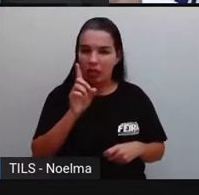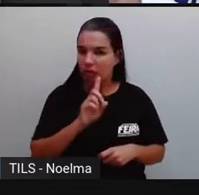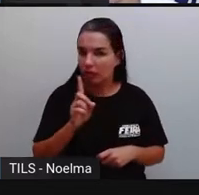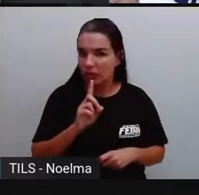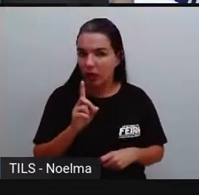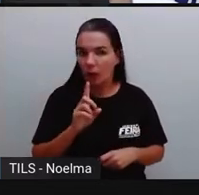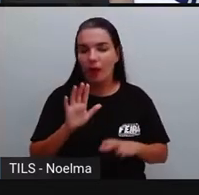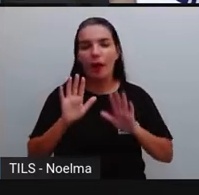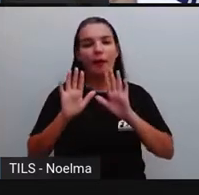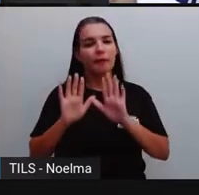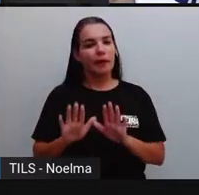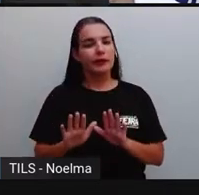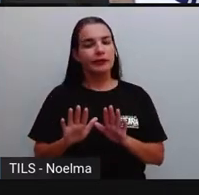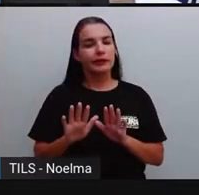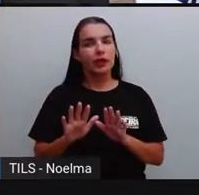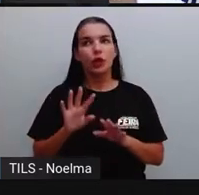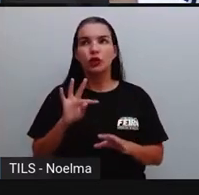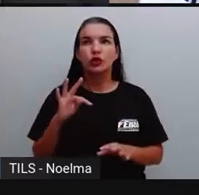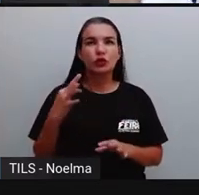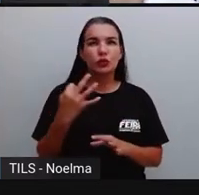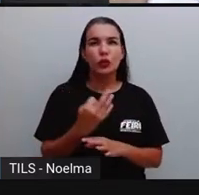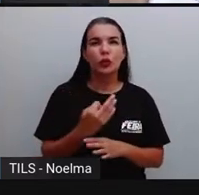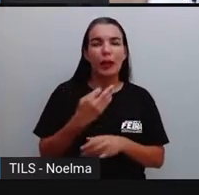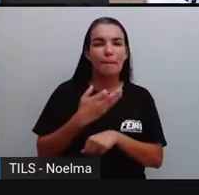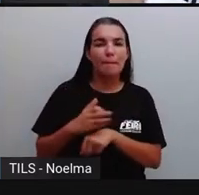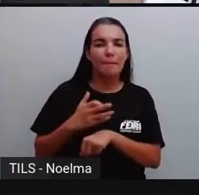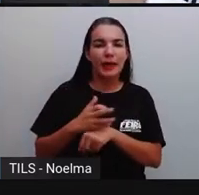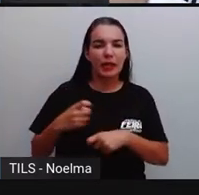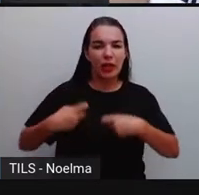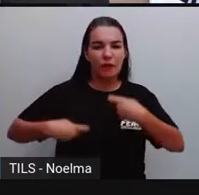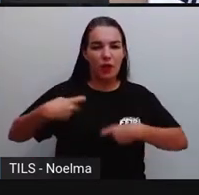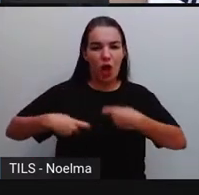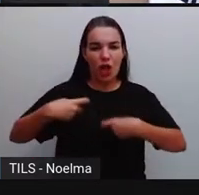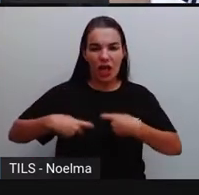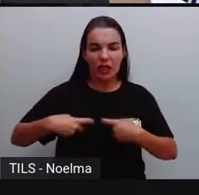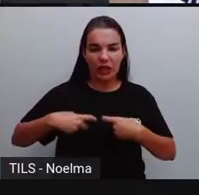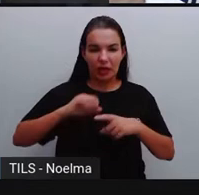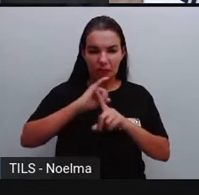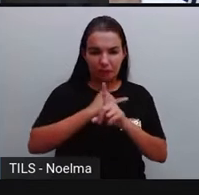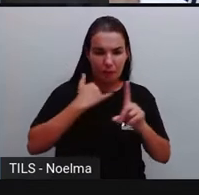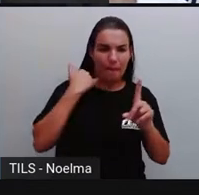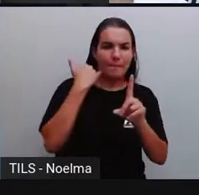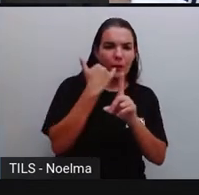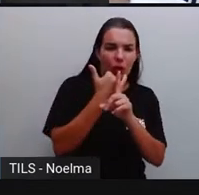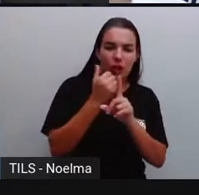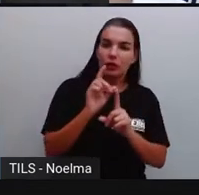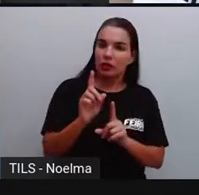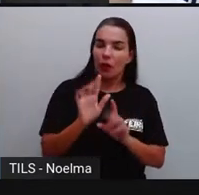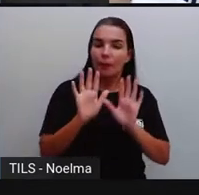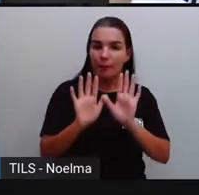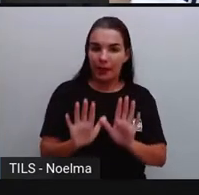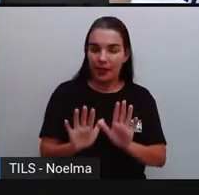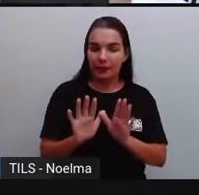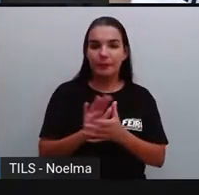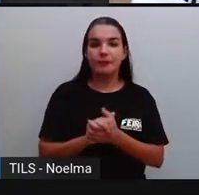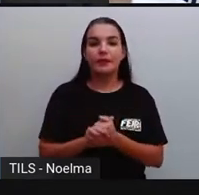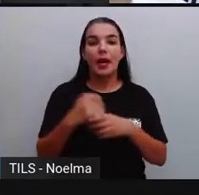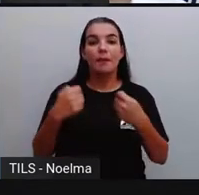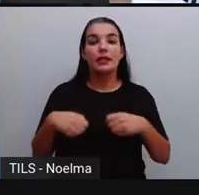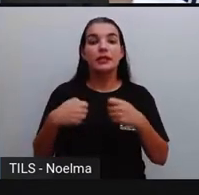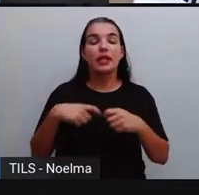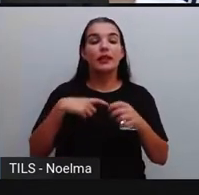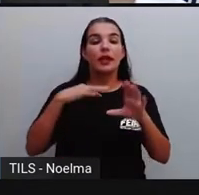violenta é bullying, tá? Porque, Pró, para ser bullying, para ser considerado bullying, tem uma